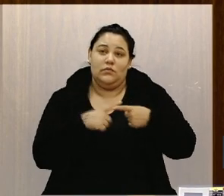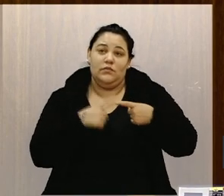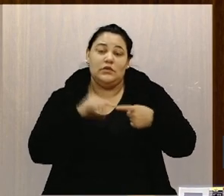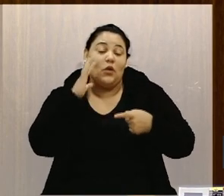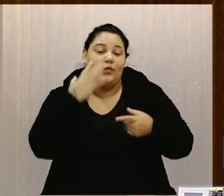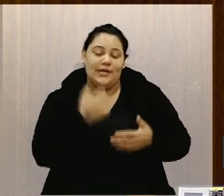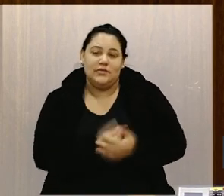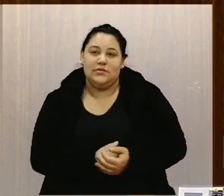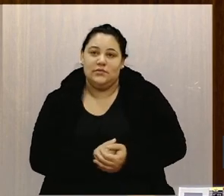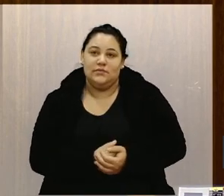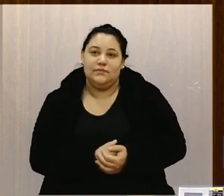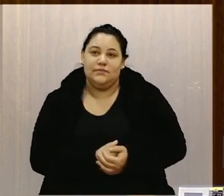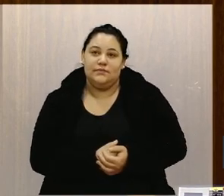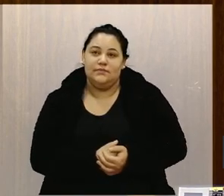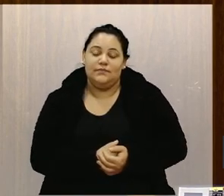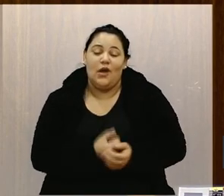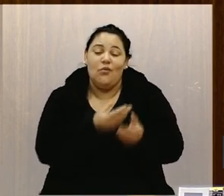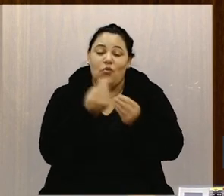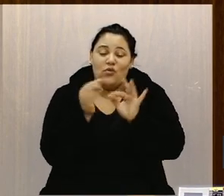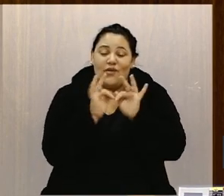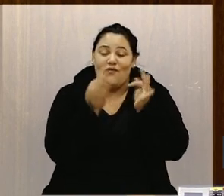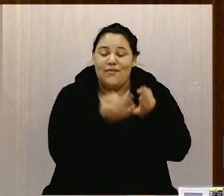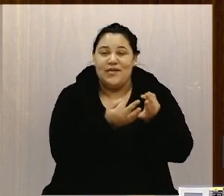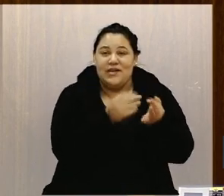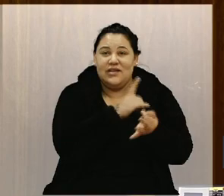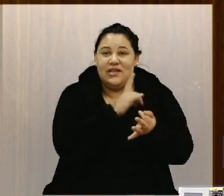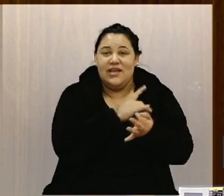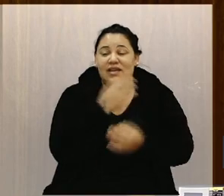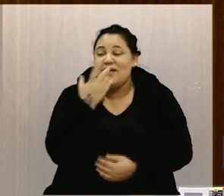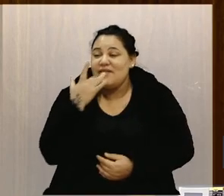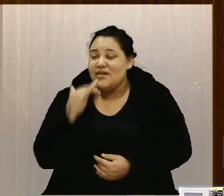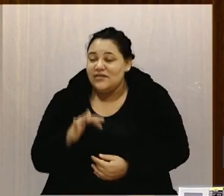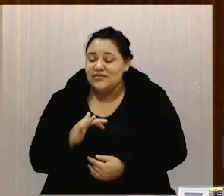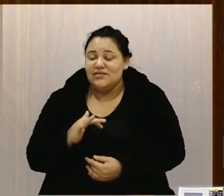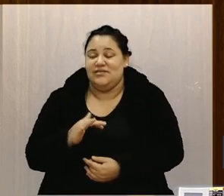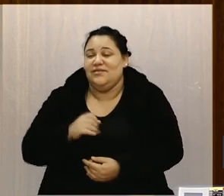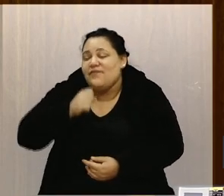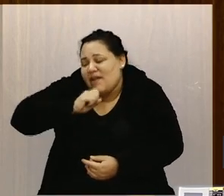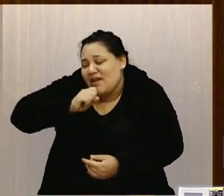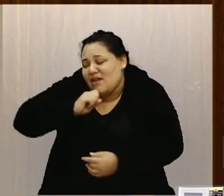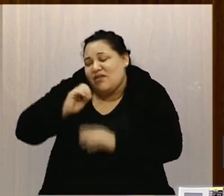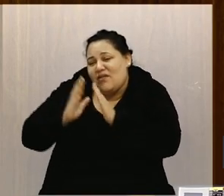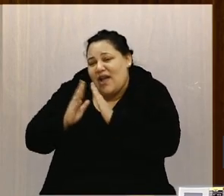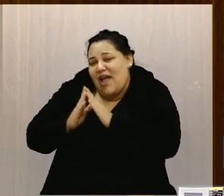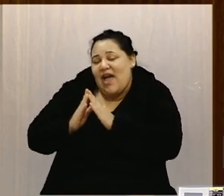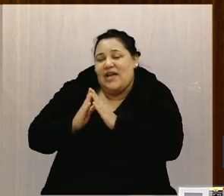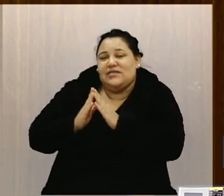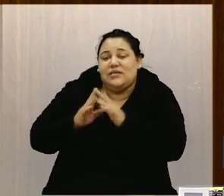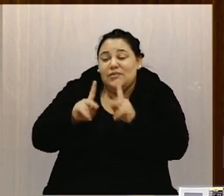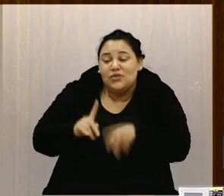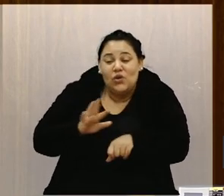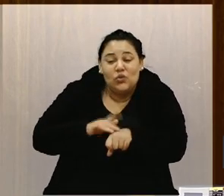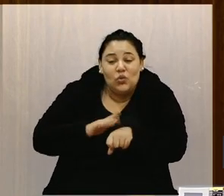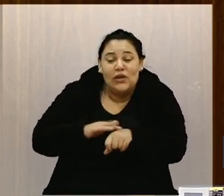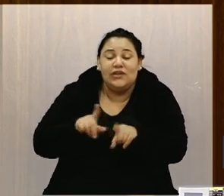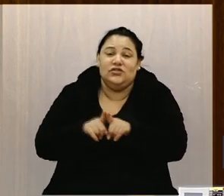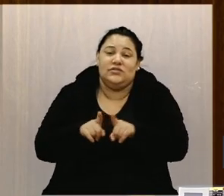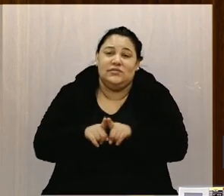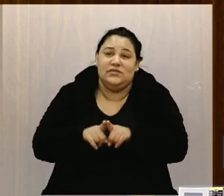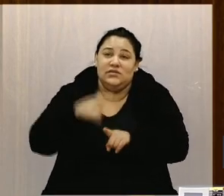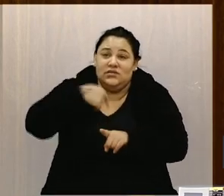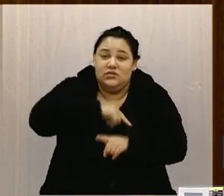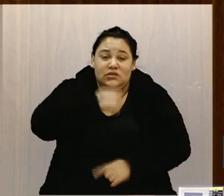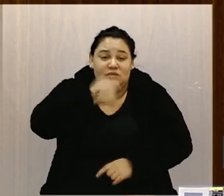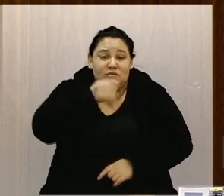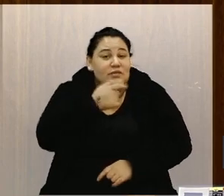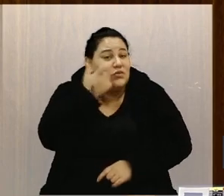muitas pessoas, famílias com crianças, famílias com idosos, famílias com pessoas adoecidas, então a gente precisa olhar